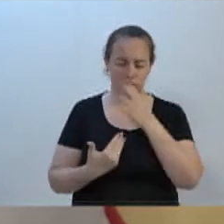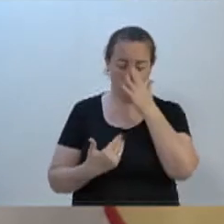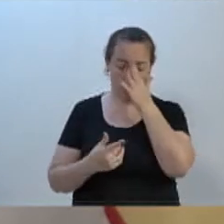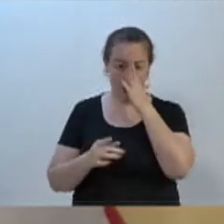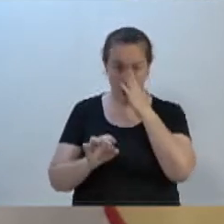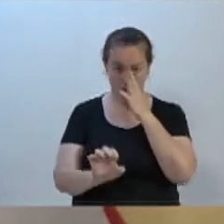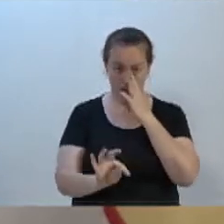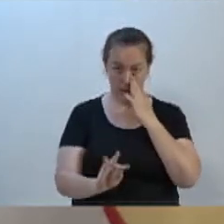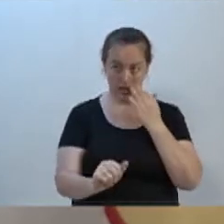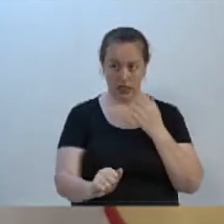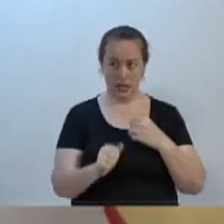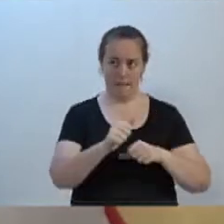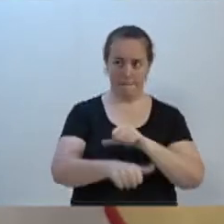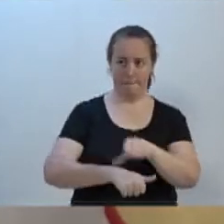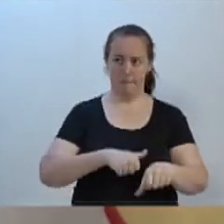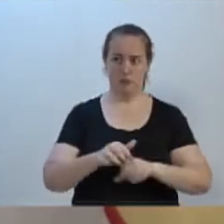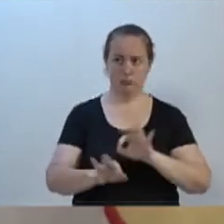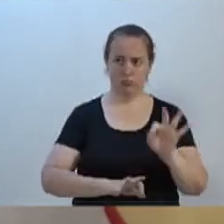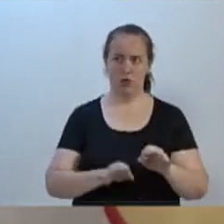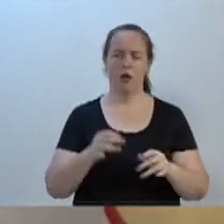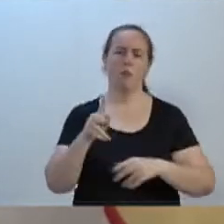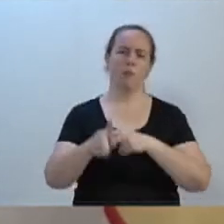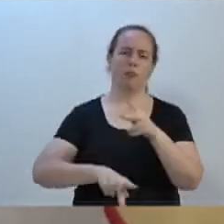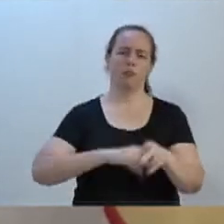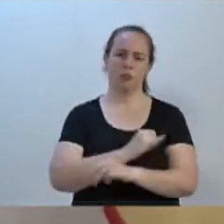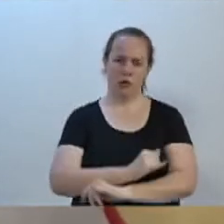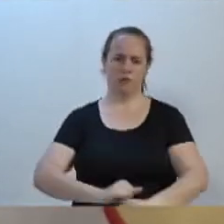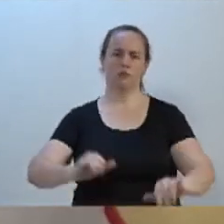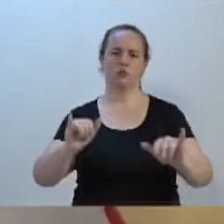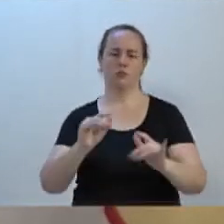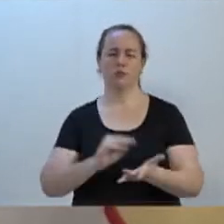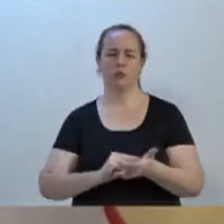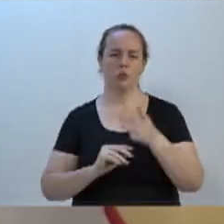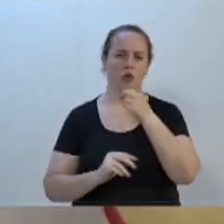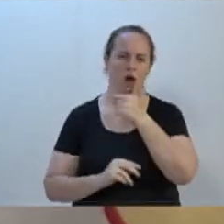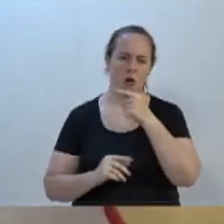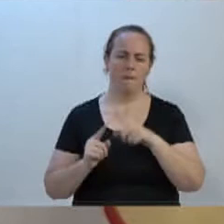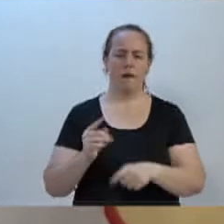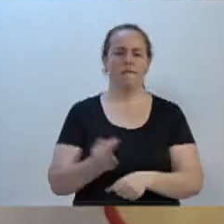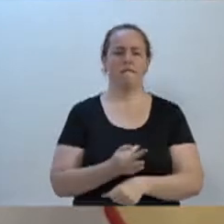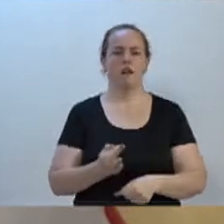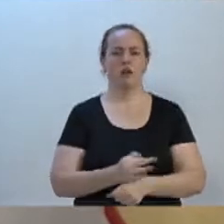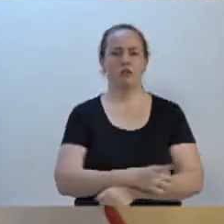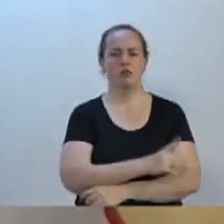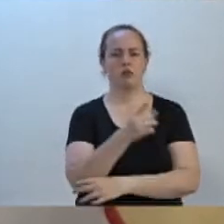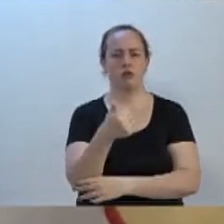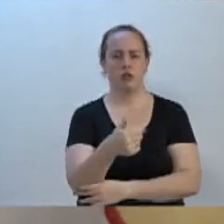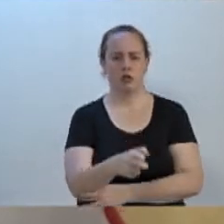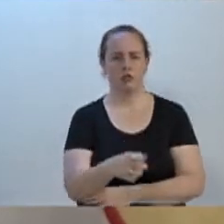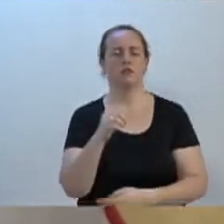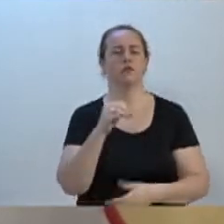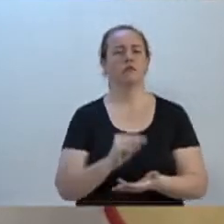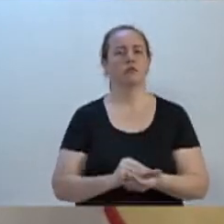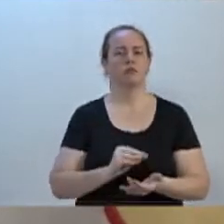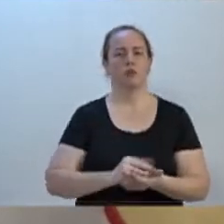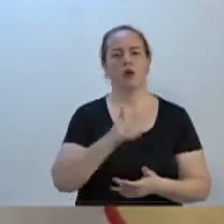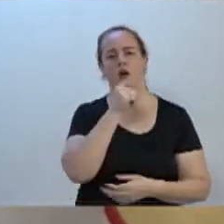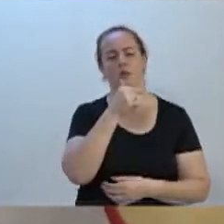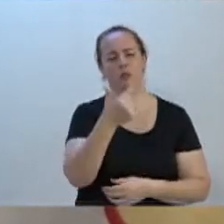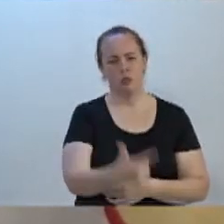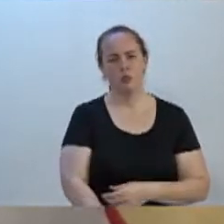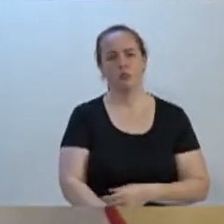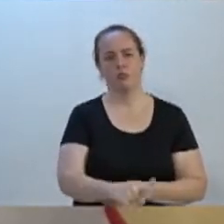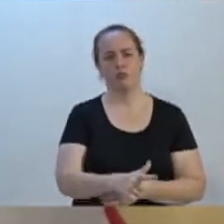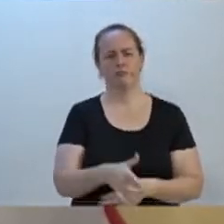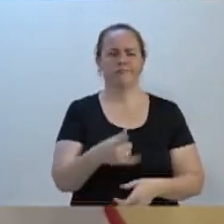etas aqui do nosso município, a população foi avisada, nós tivemos a falta d'água. Mas no feriado agora, do dia 15, tivemos de novo a falta